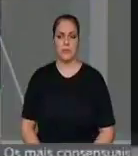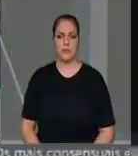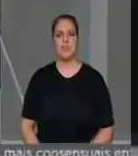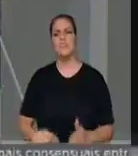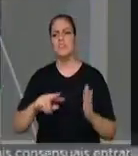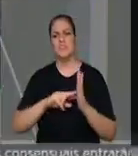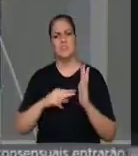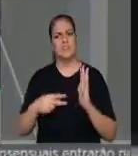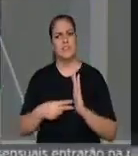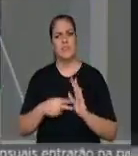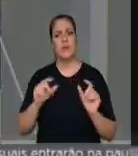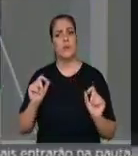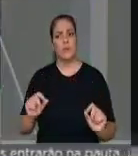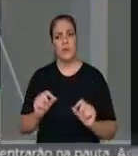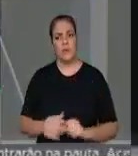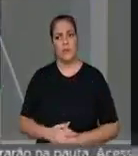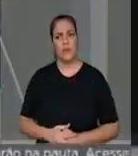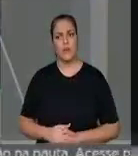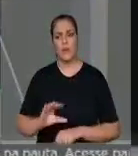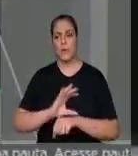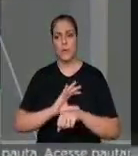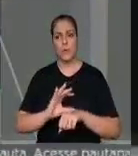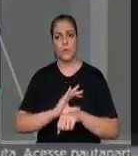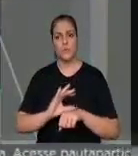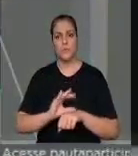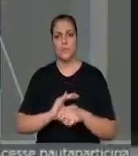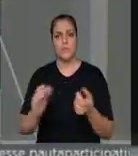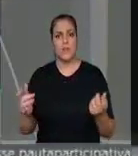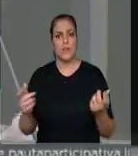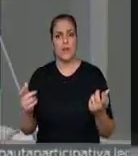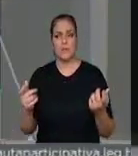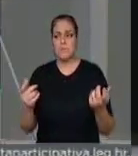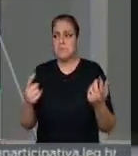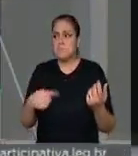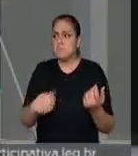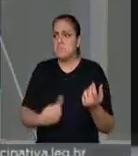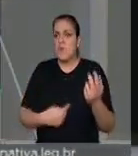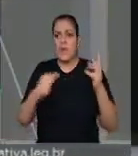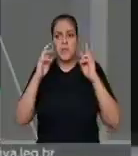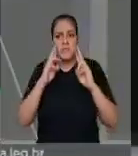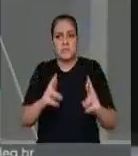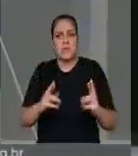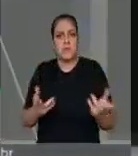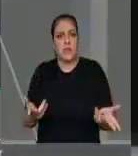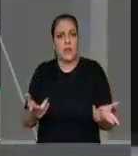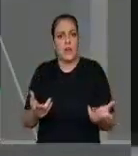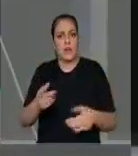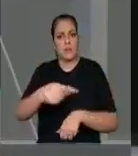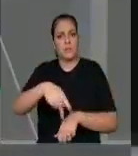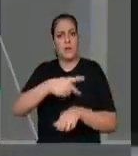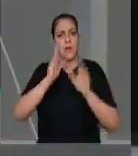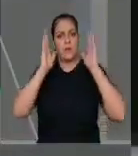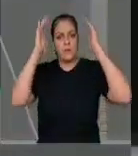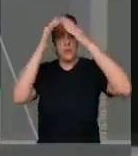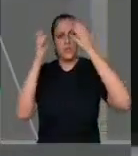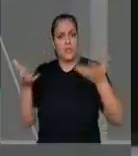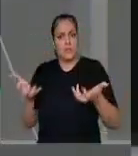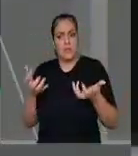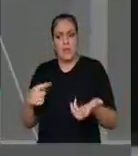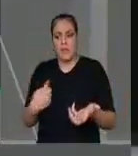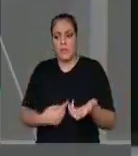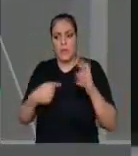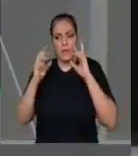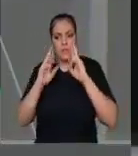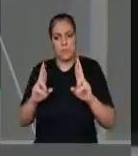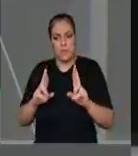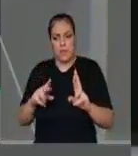brasileiro preserve aquilo que a Constituição Federal coloca como base da sociedade, a família. Mas o